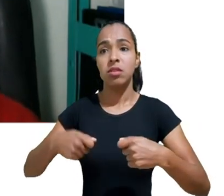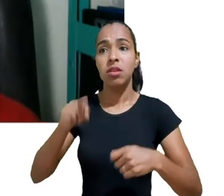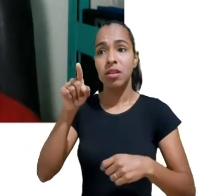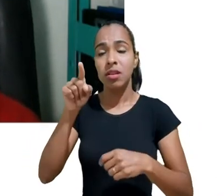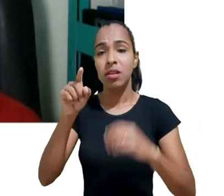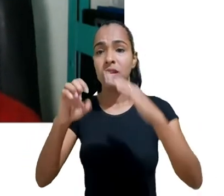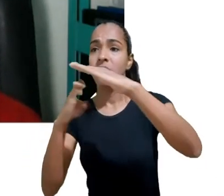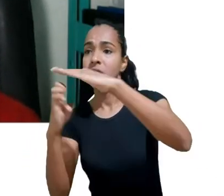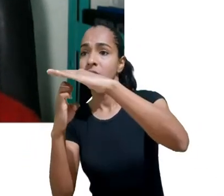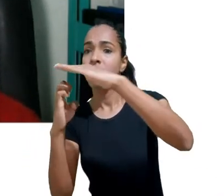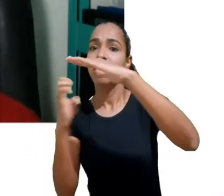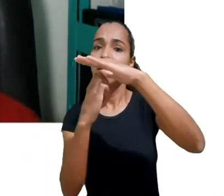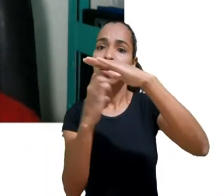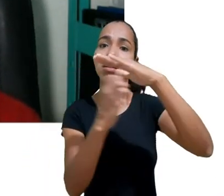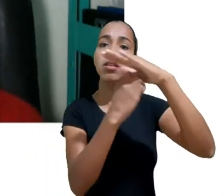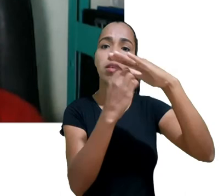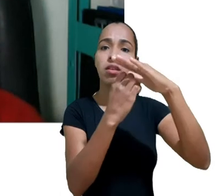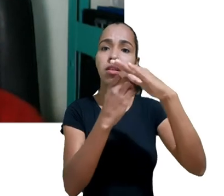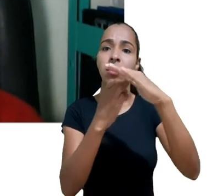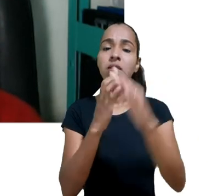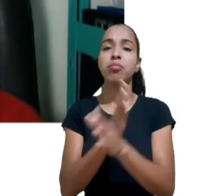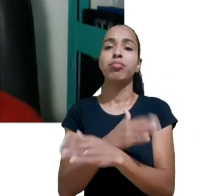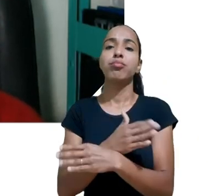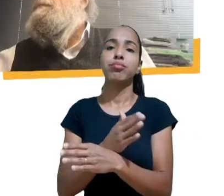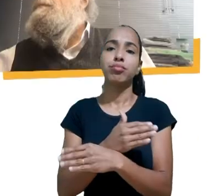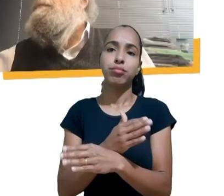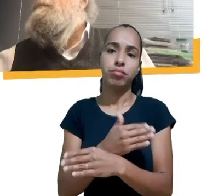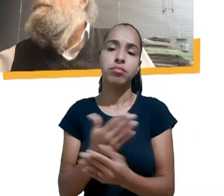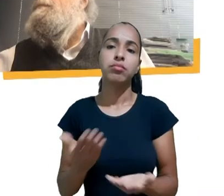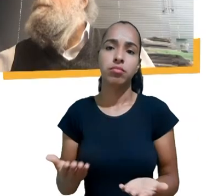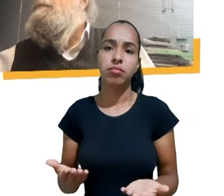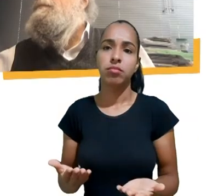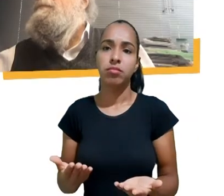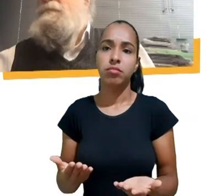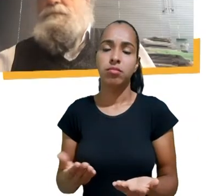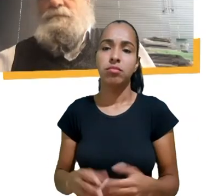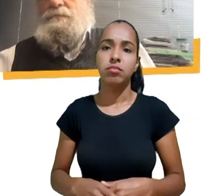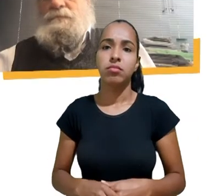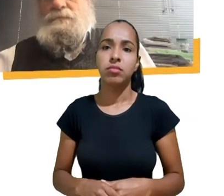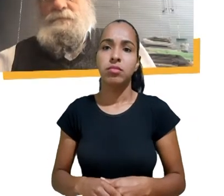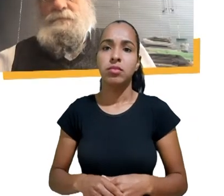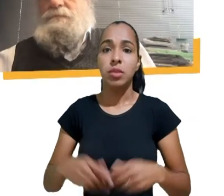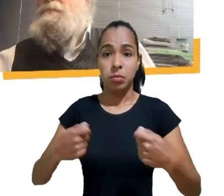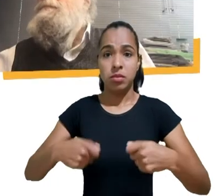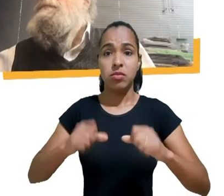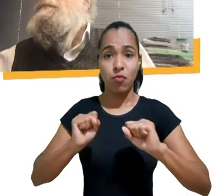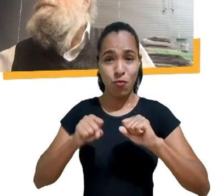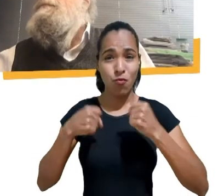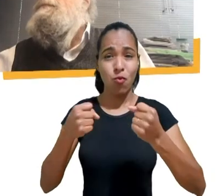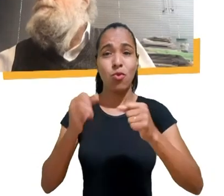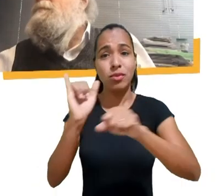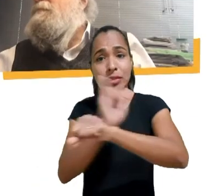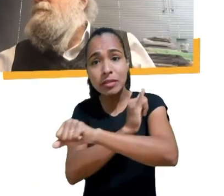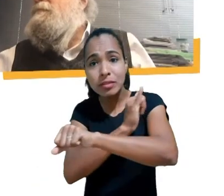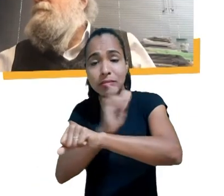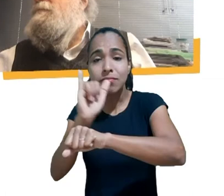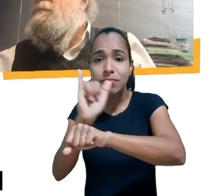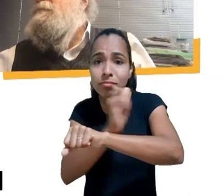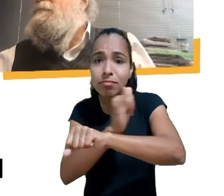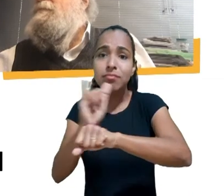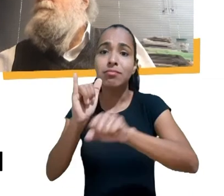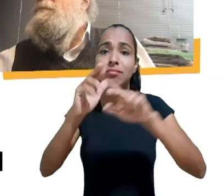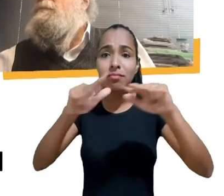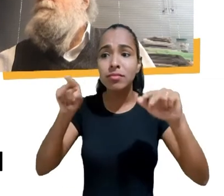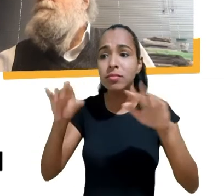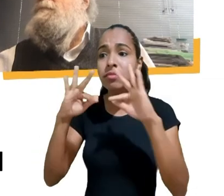poderiam já estar disponibilizando em termos de ferramentas para que as famílias possam livremente decidir